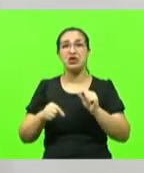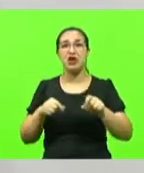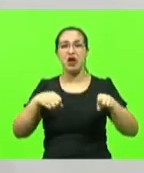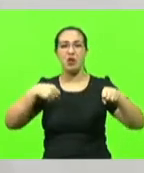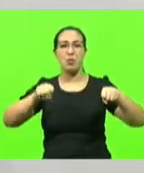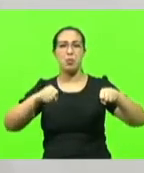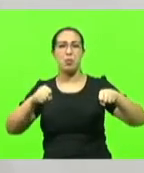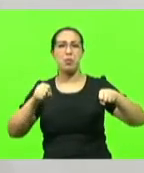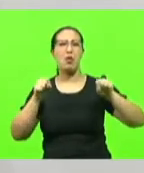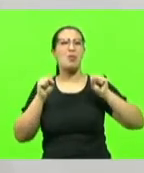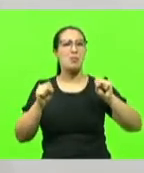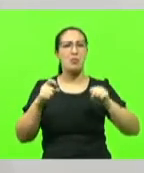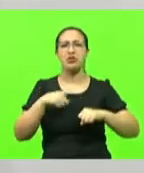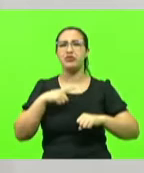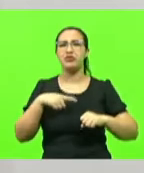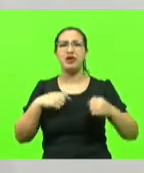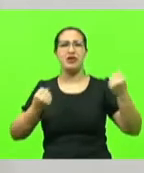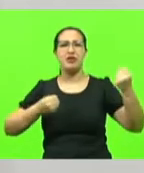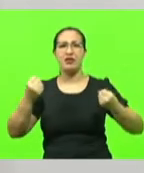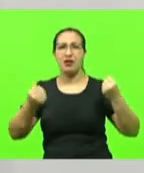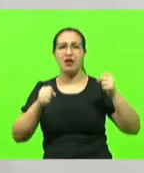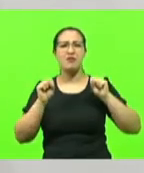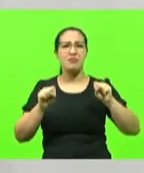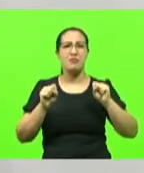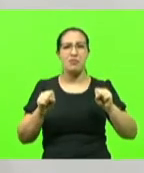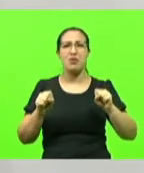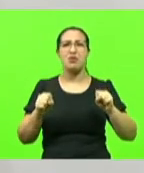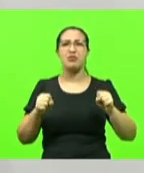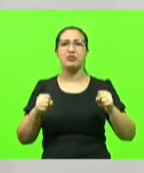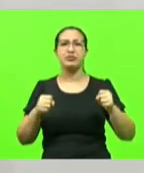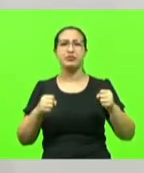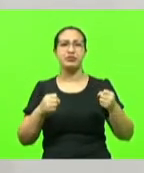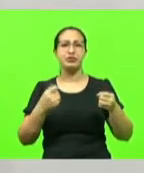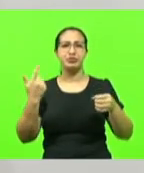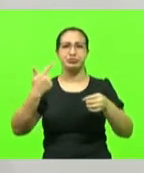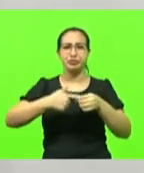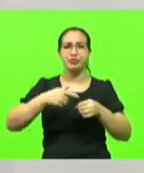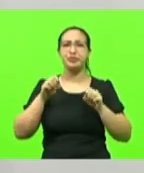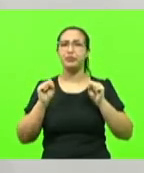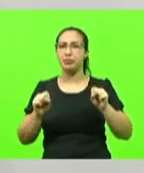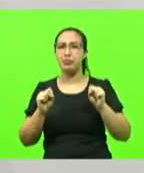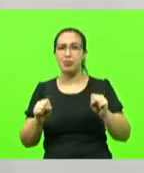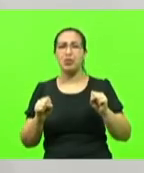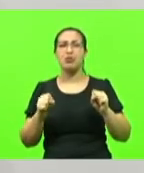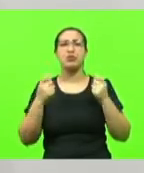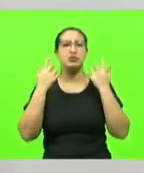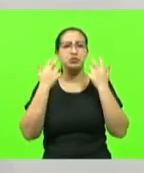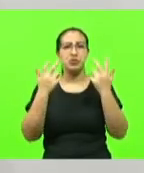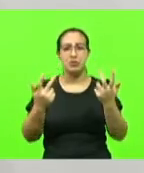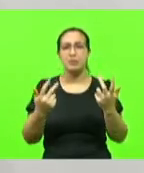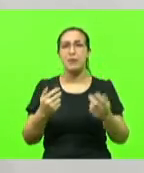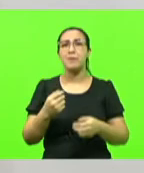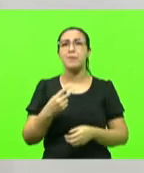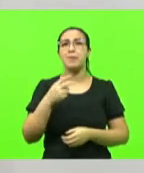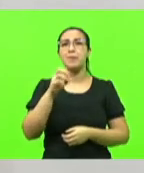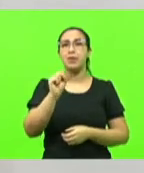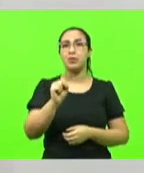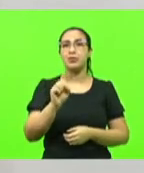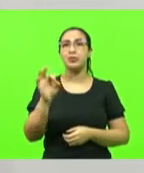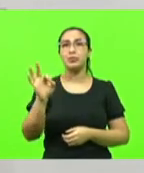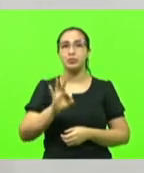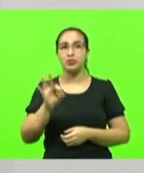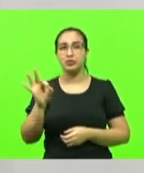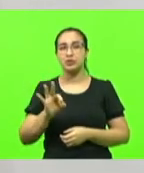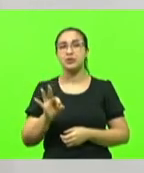sim é de moto que de carro consome mais combustível aliás aumenta o combustível de novo 8% aí